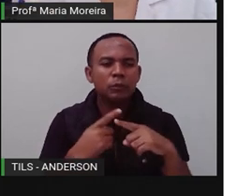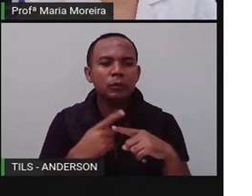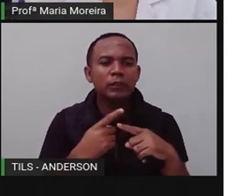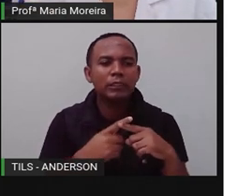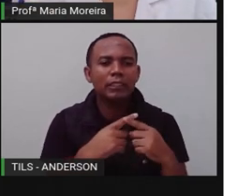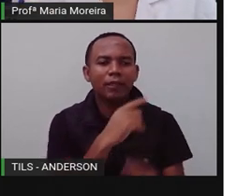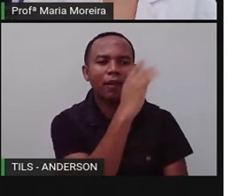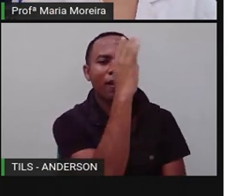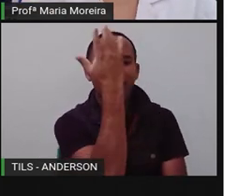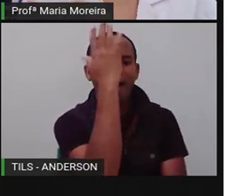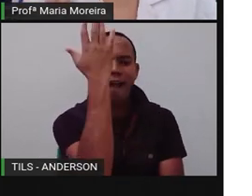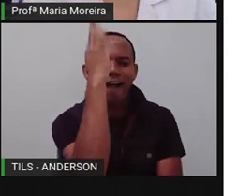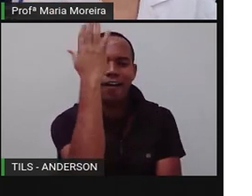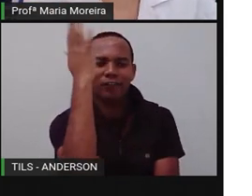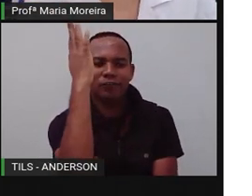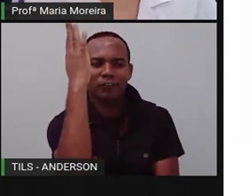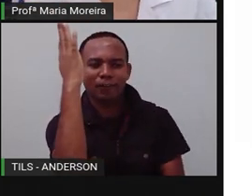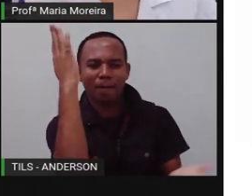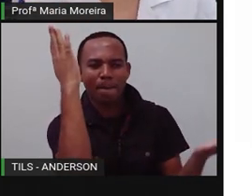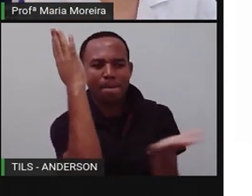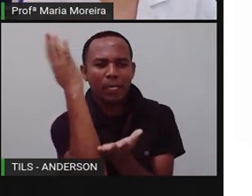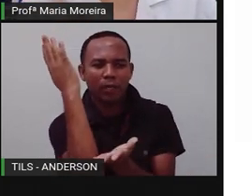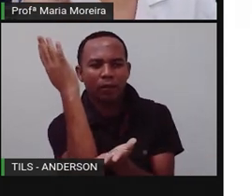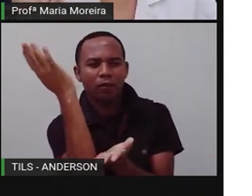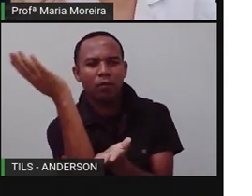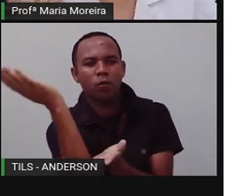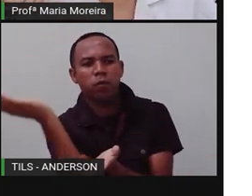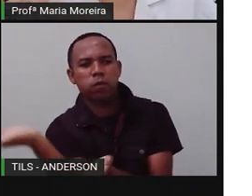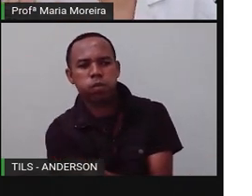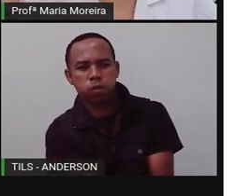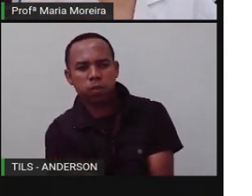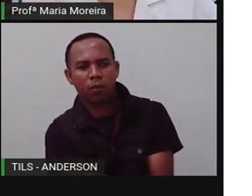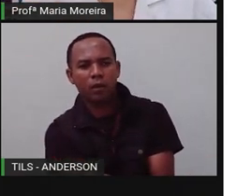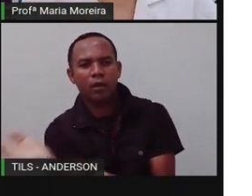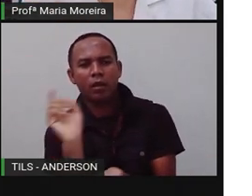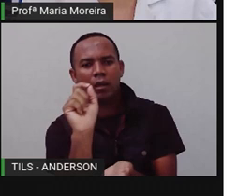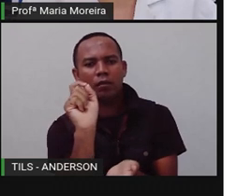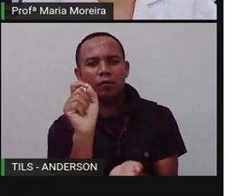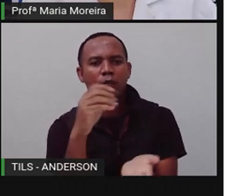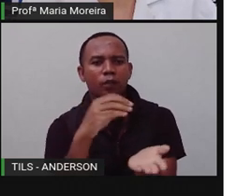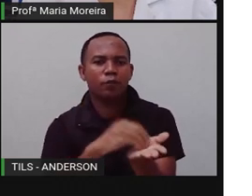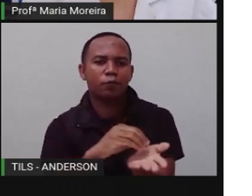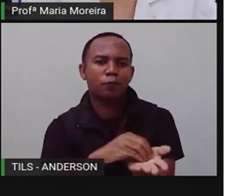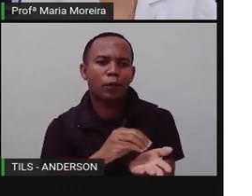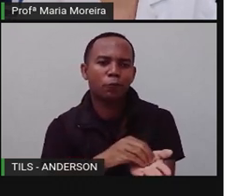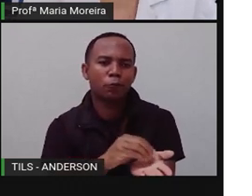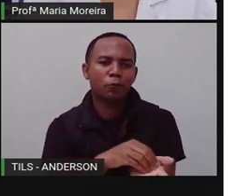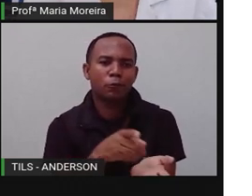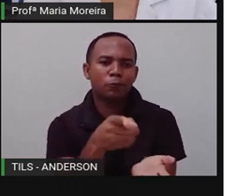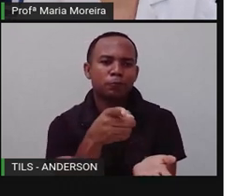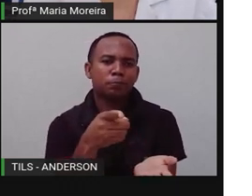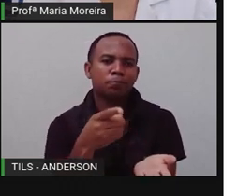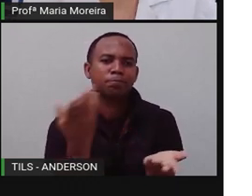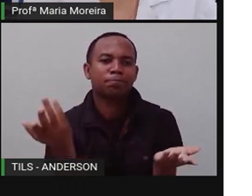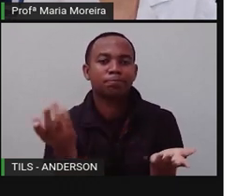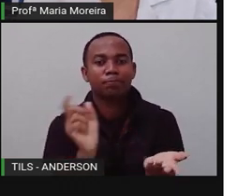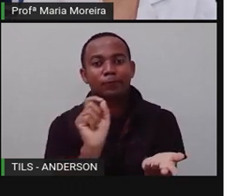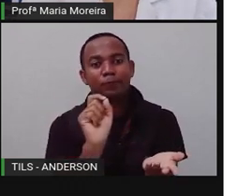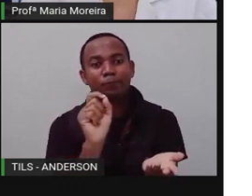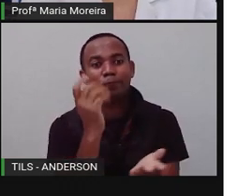Era a moradia deles. Então, tirou o habitat. Eles ficaram sem ter para onde ir. Ficaram, o que é, tristes, porque sabem que